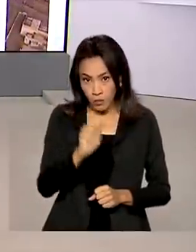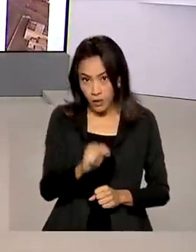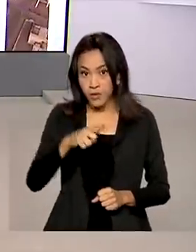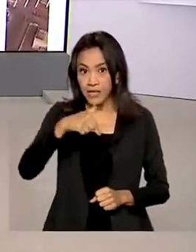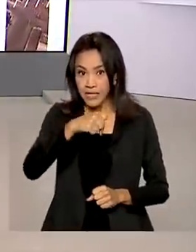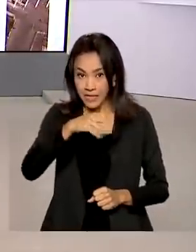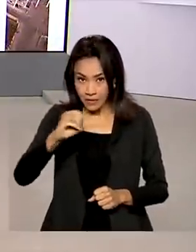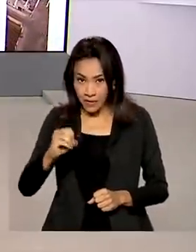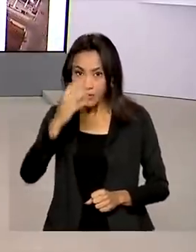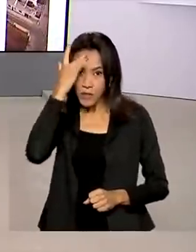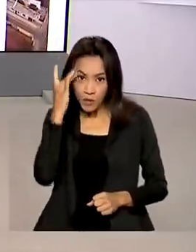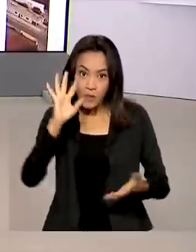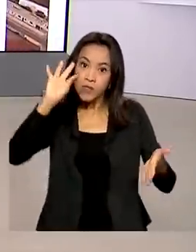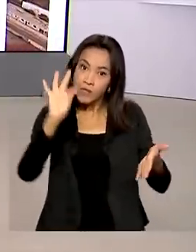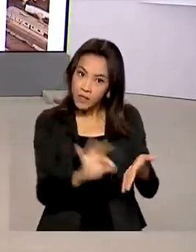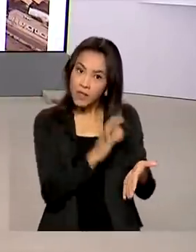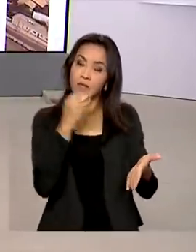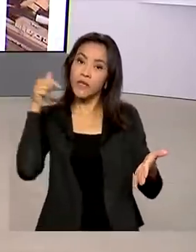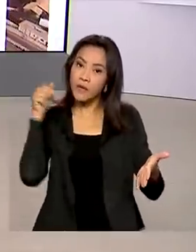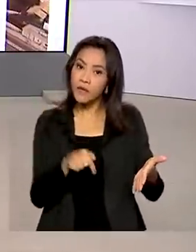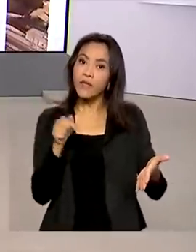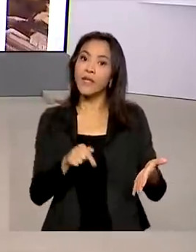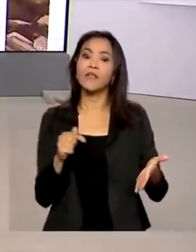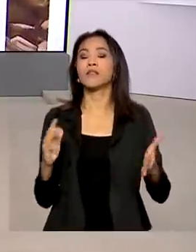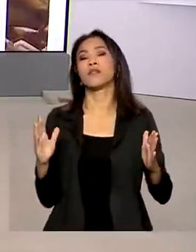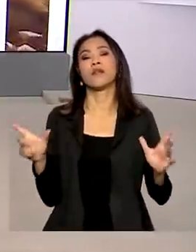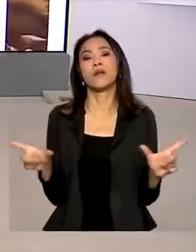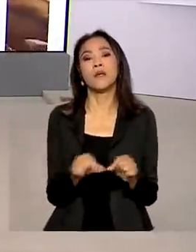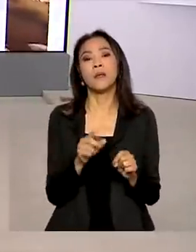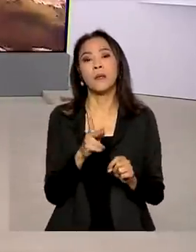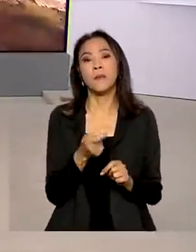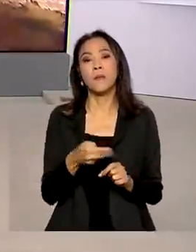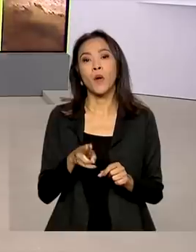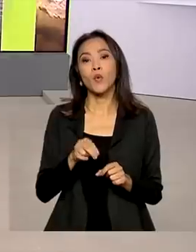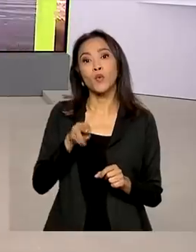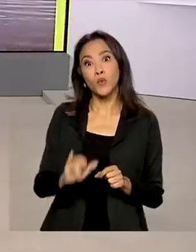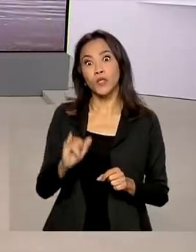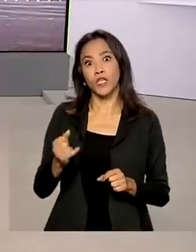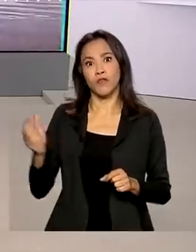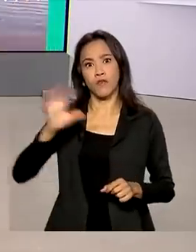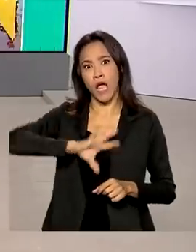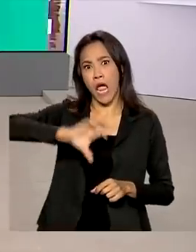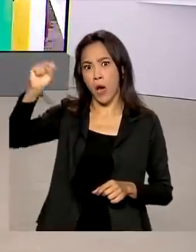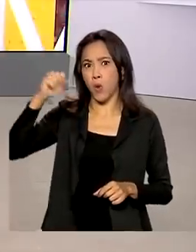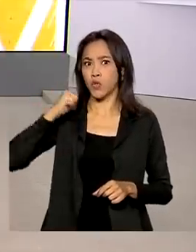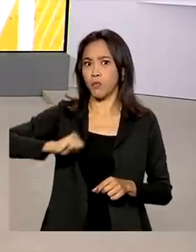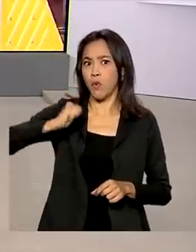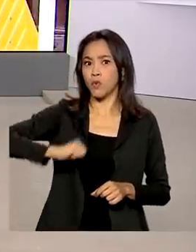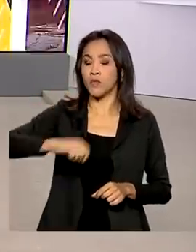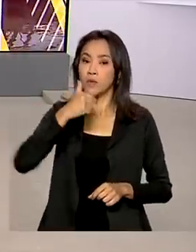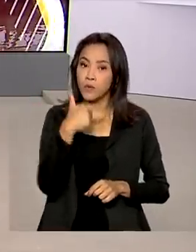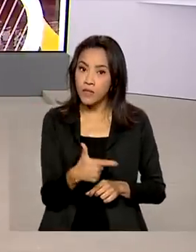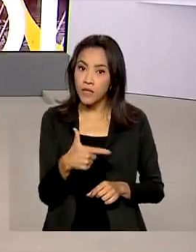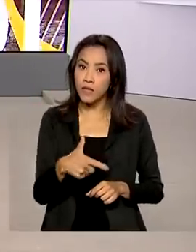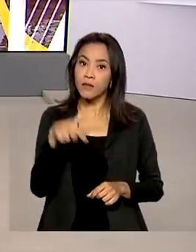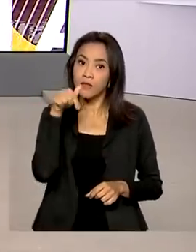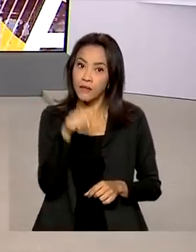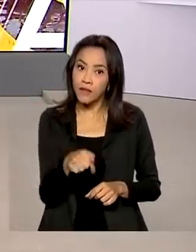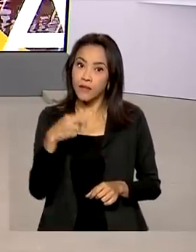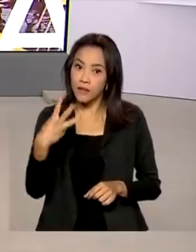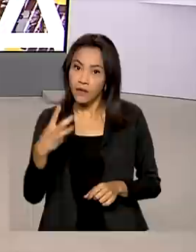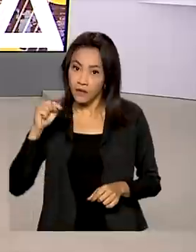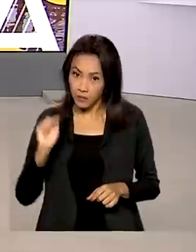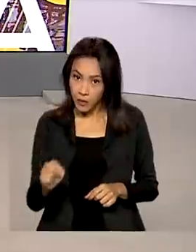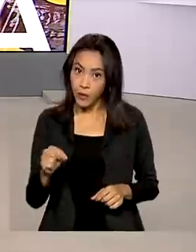se inscreveram nesta edição do ProUni, que ofertou um número recorde de bolsas, 273 mil. O ProUni